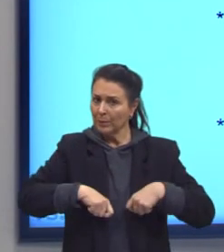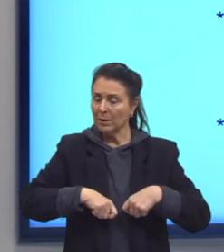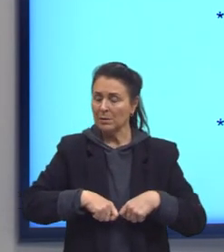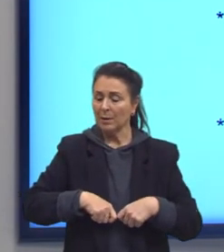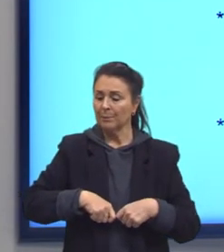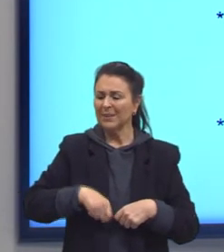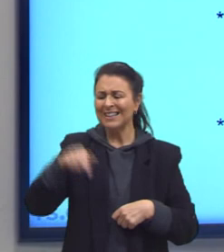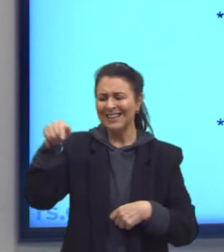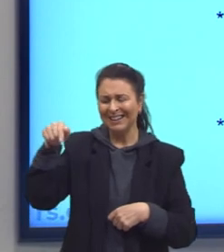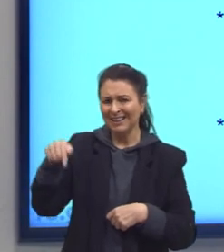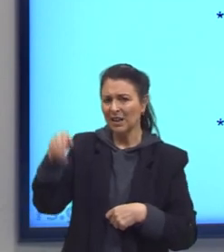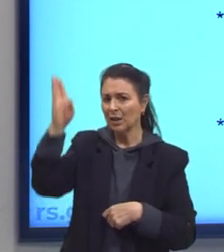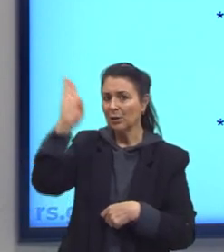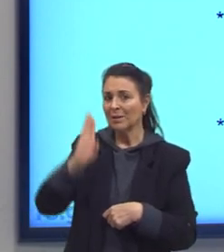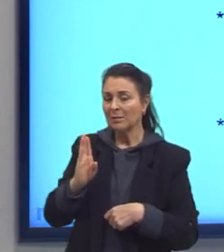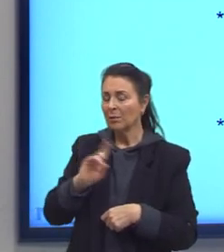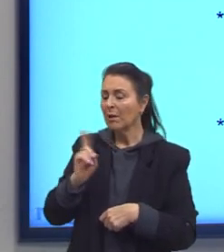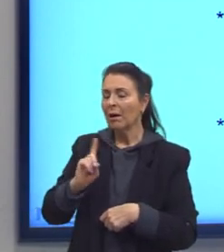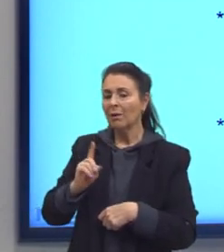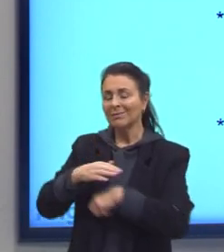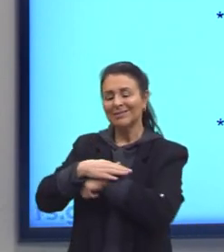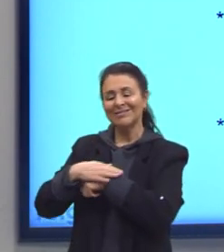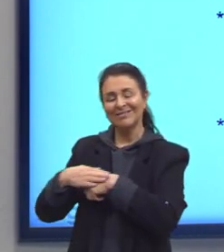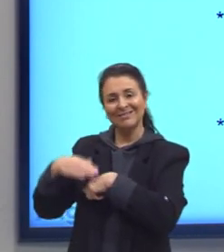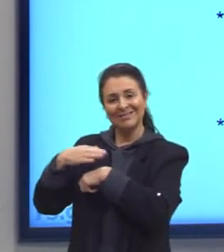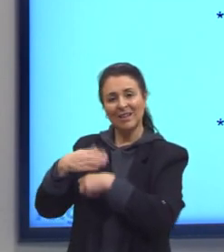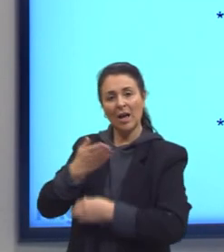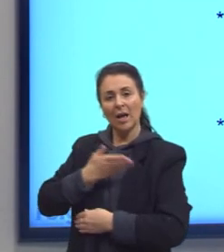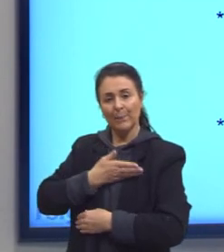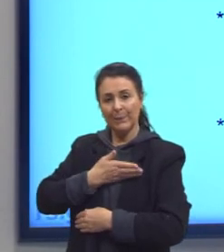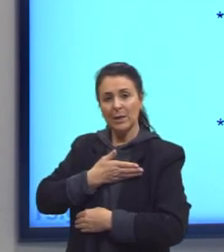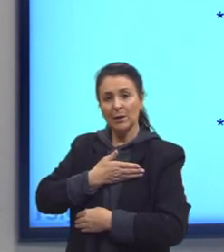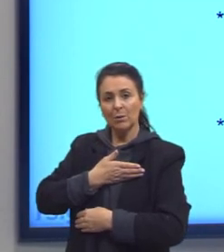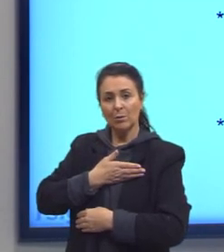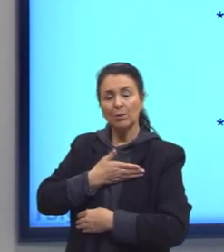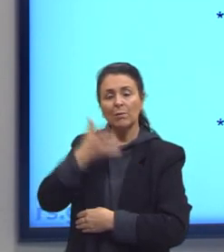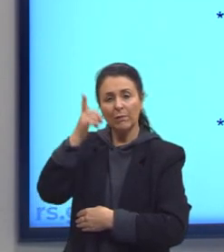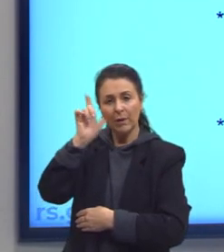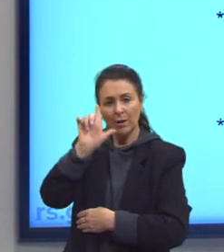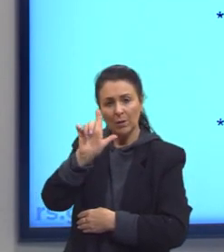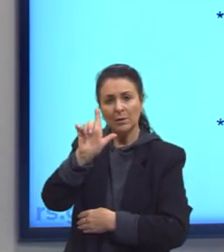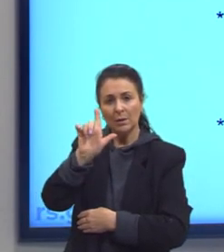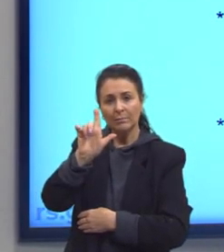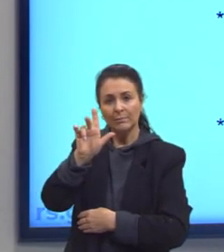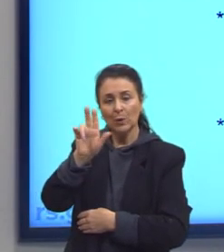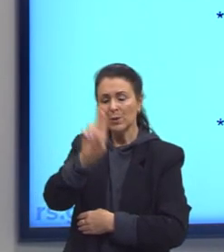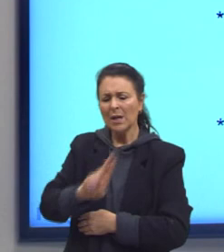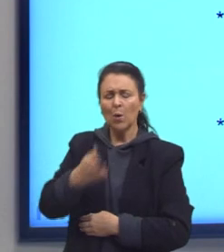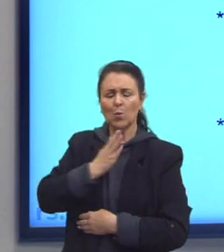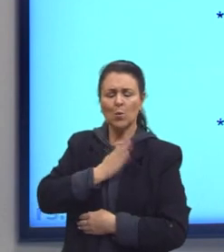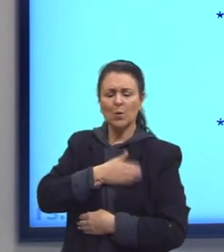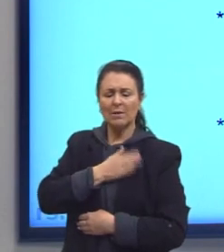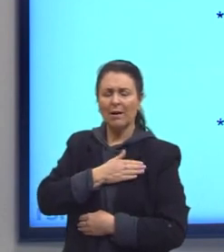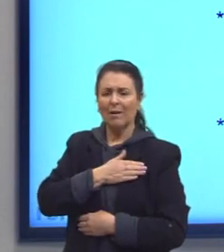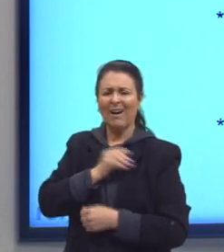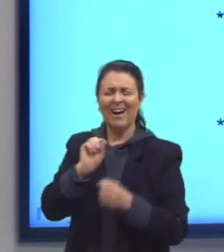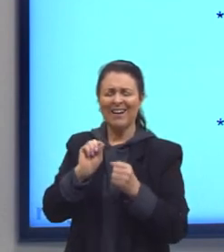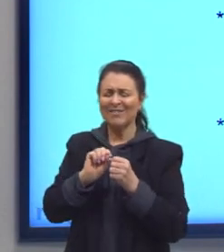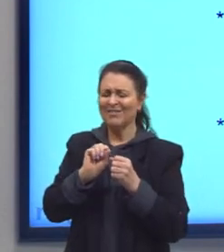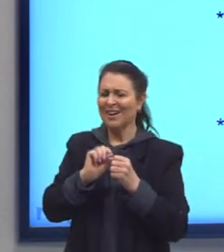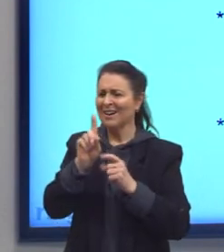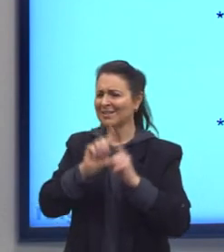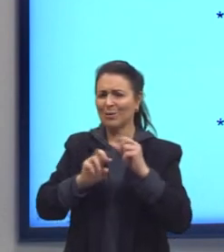através da cordialidade, há sempre essa questão da cordialidade, agir com o coração, dar um jeitinho, colocar um